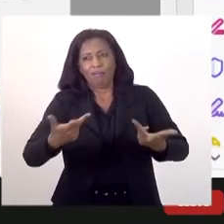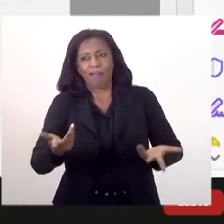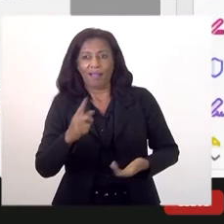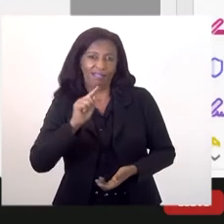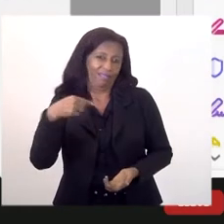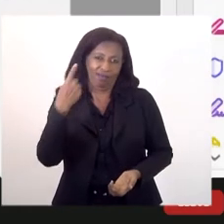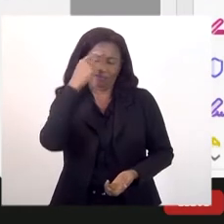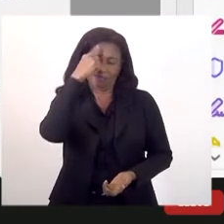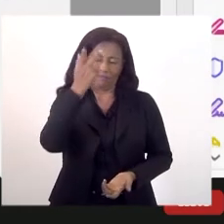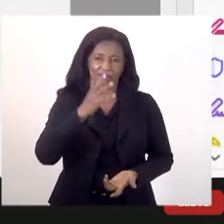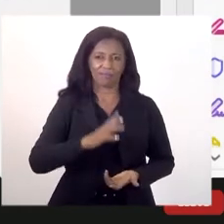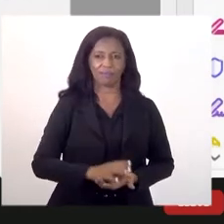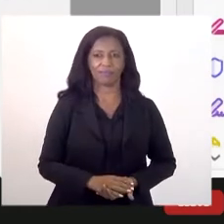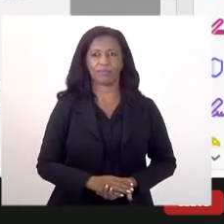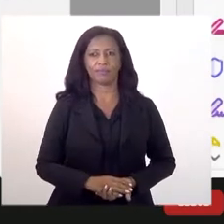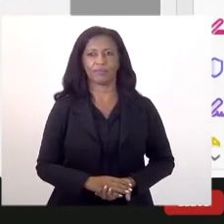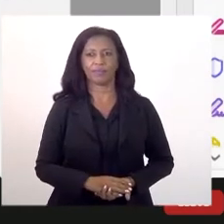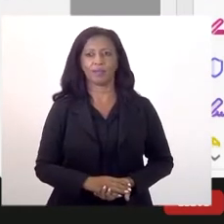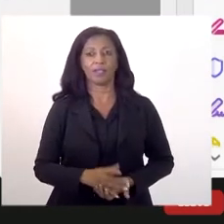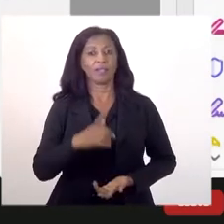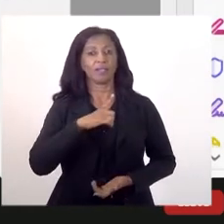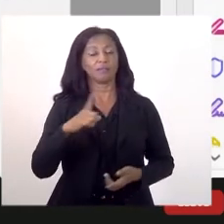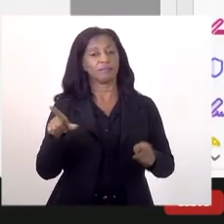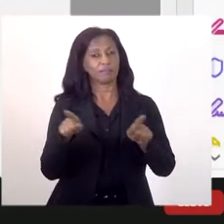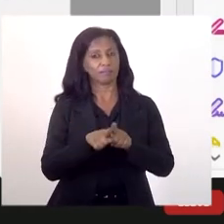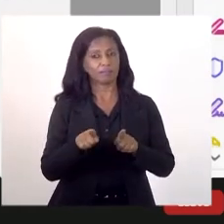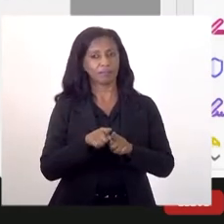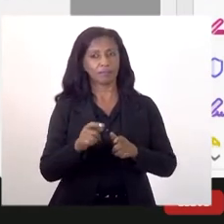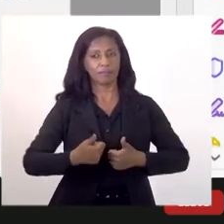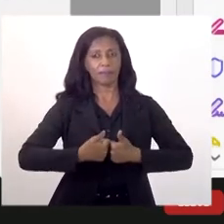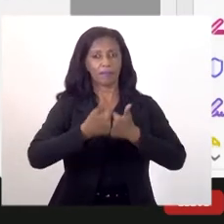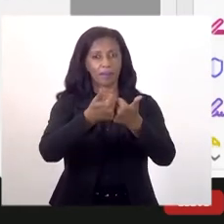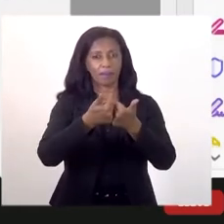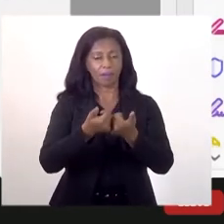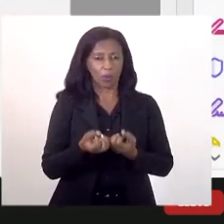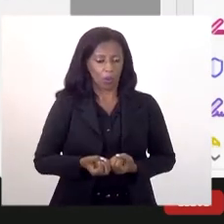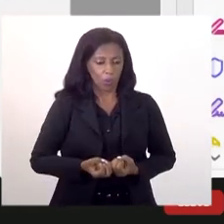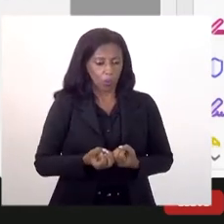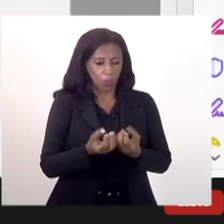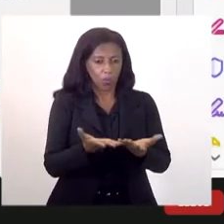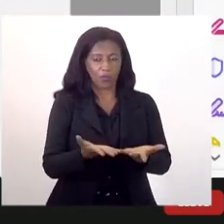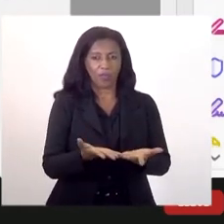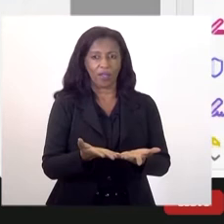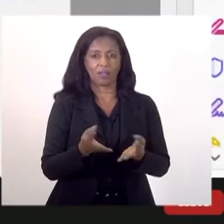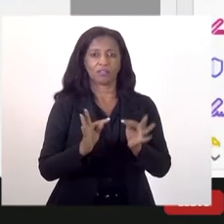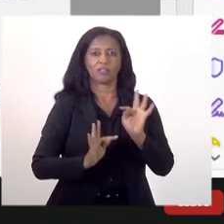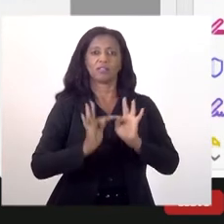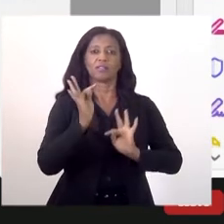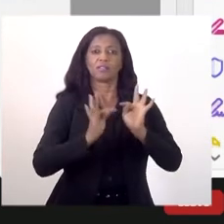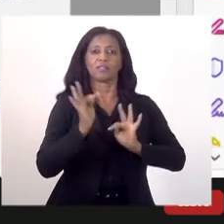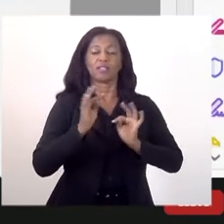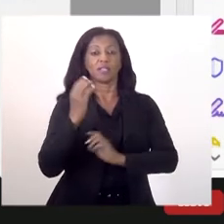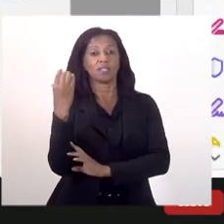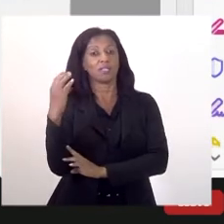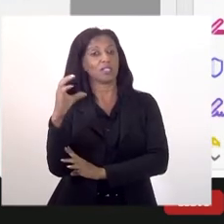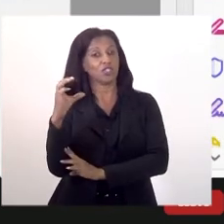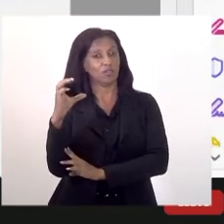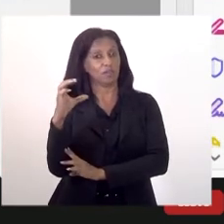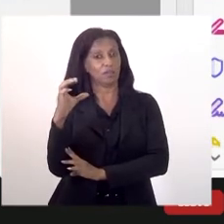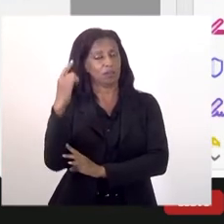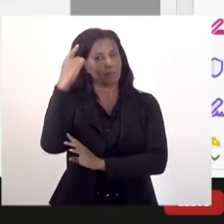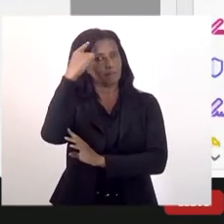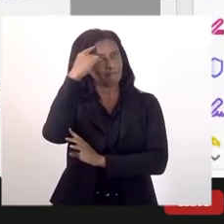nossa ideia. Teria ainda também melhor oferta de tecnologia científica. Nós queremos pensar